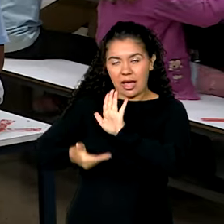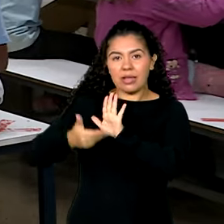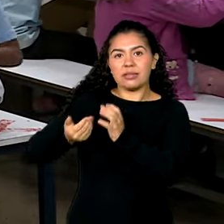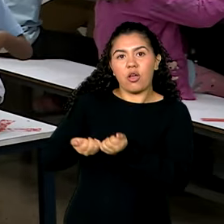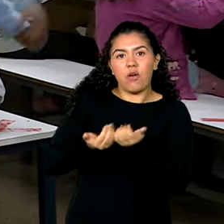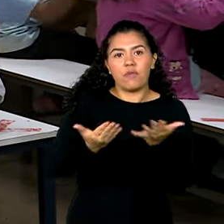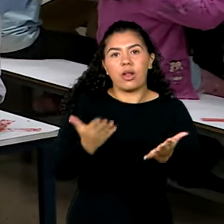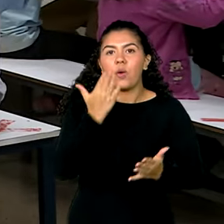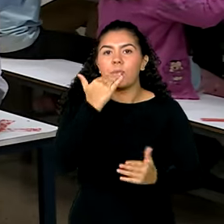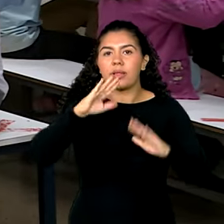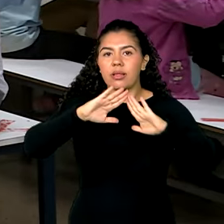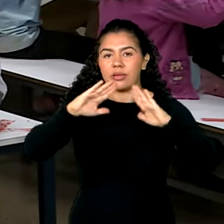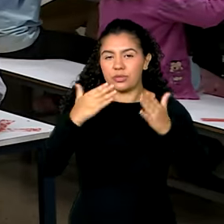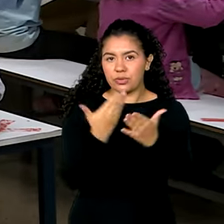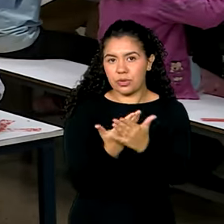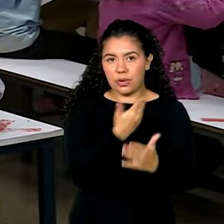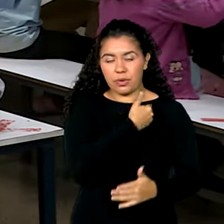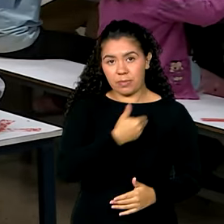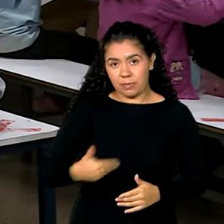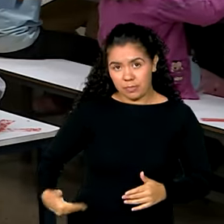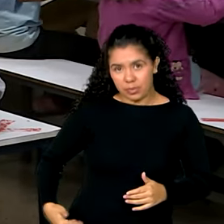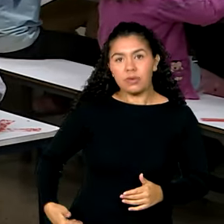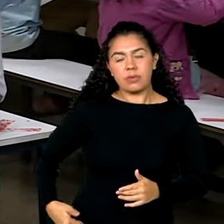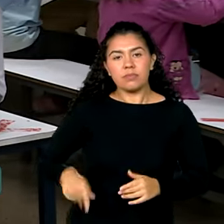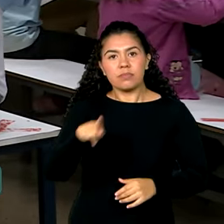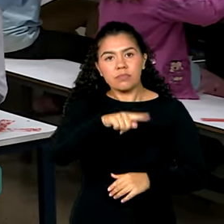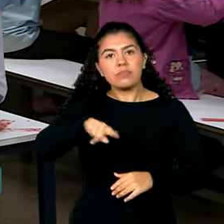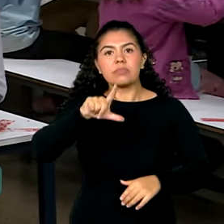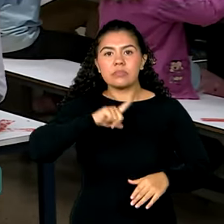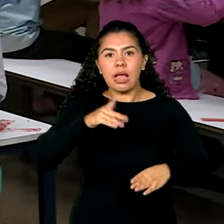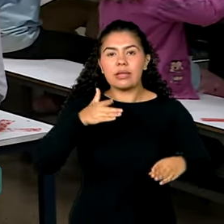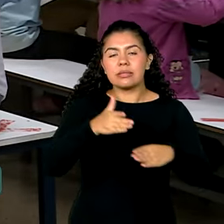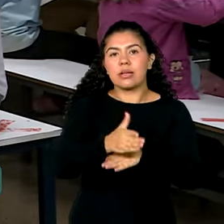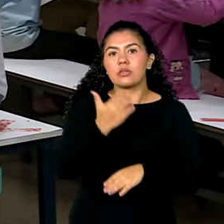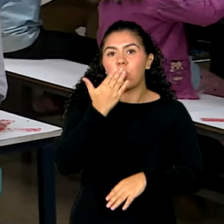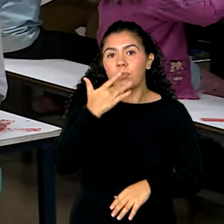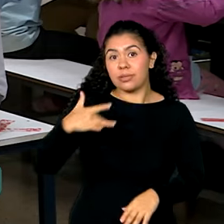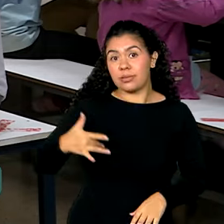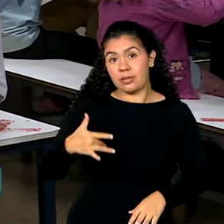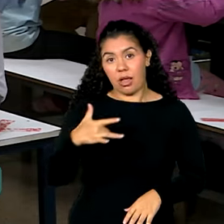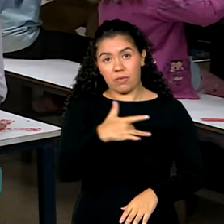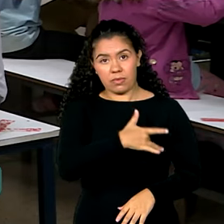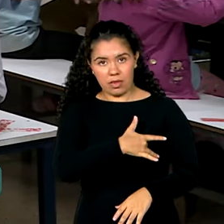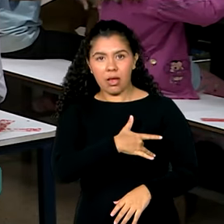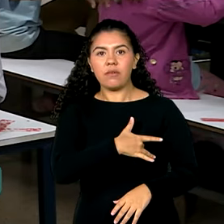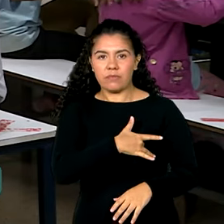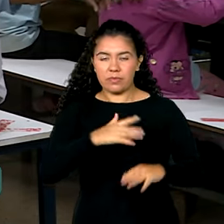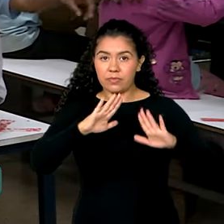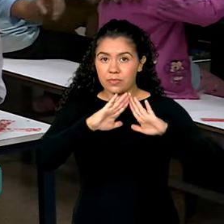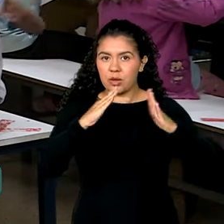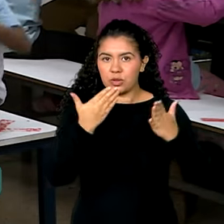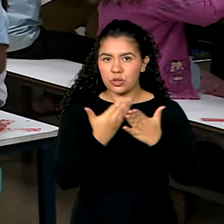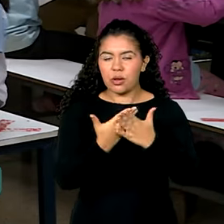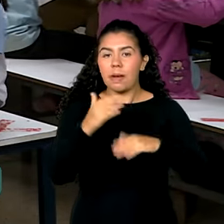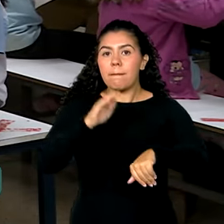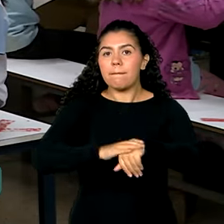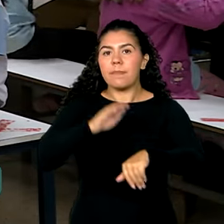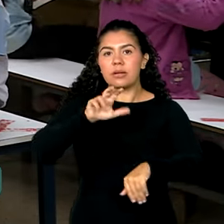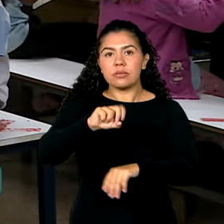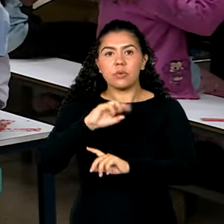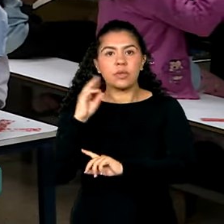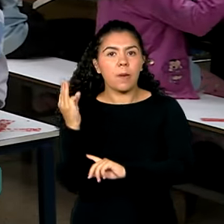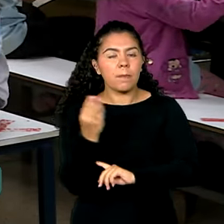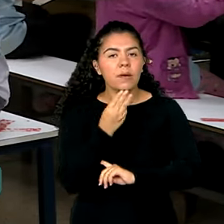estudantes matriculados nas escolas públicas tenham acesso à comida saudável dentro das escolas. Mais de 50 milhões de